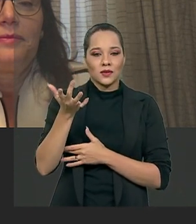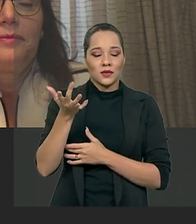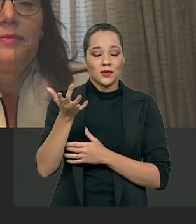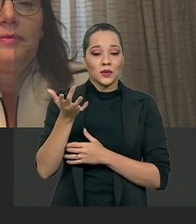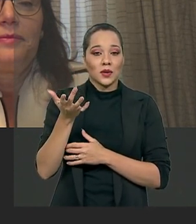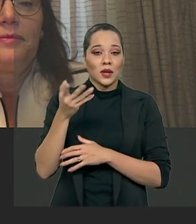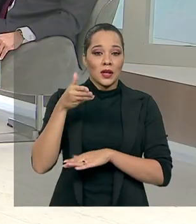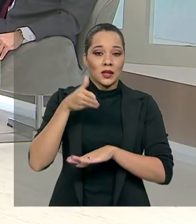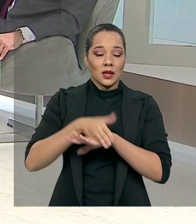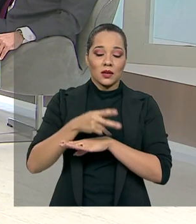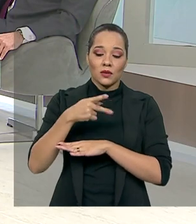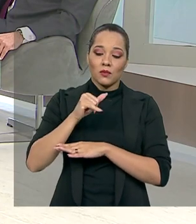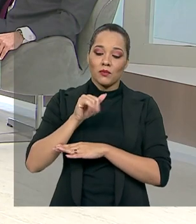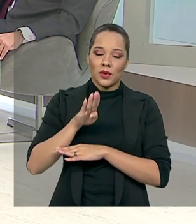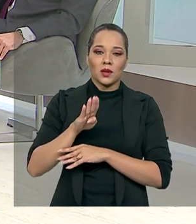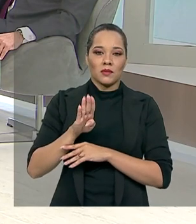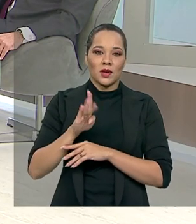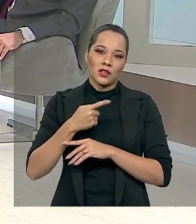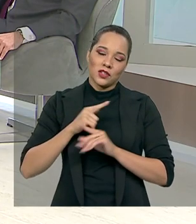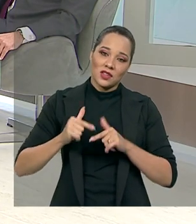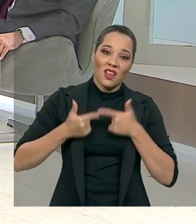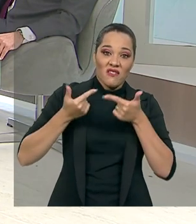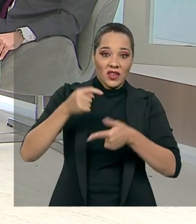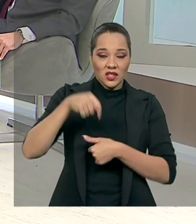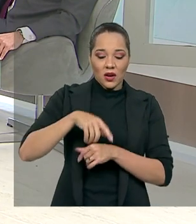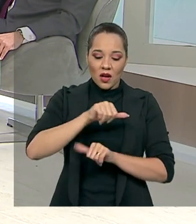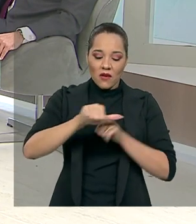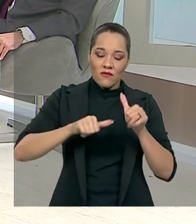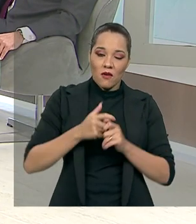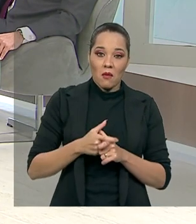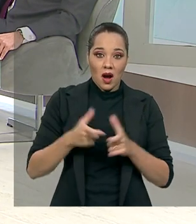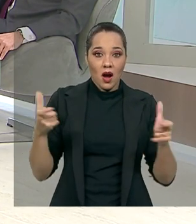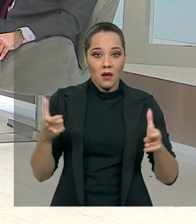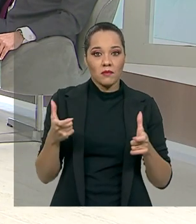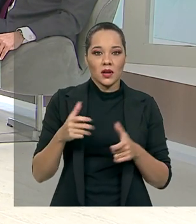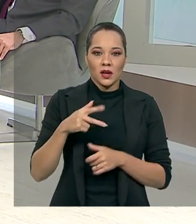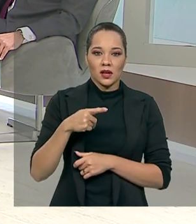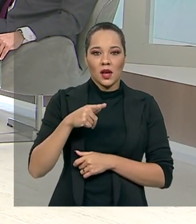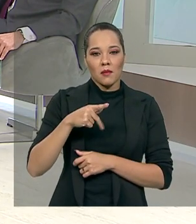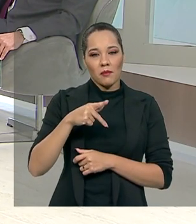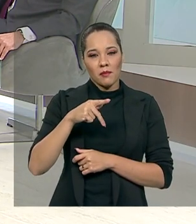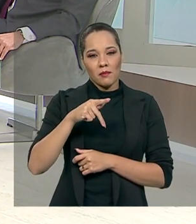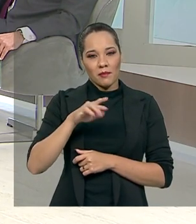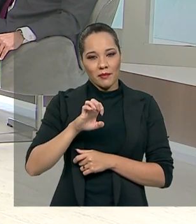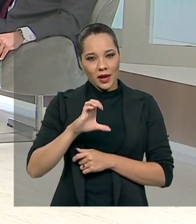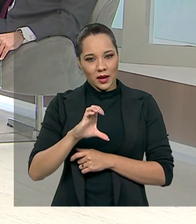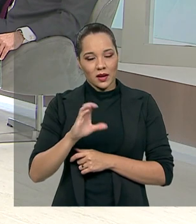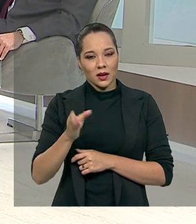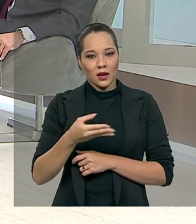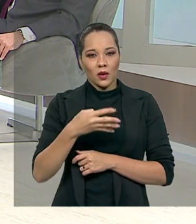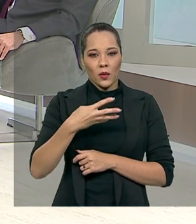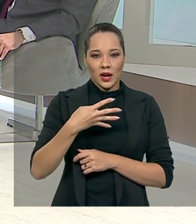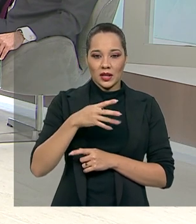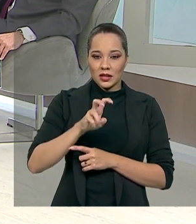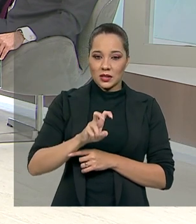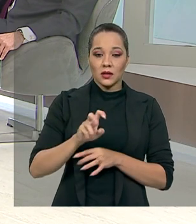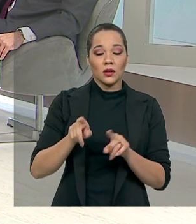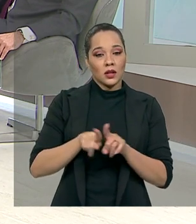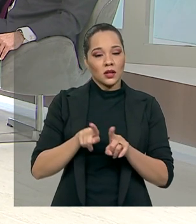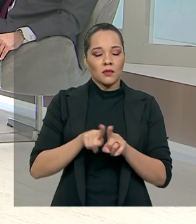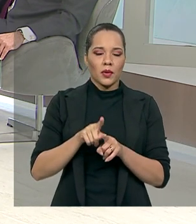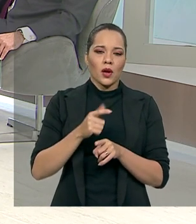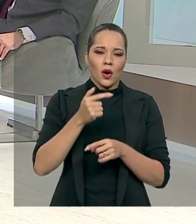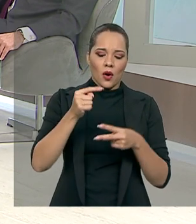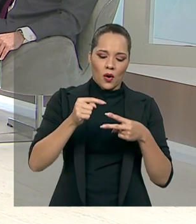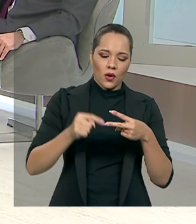PIB. O a gente defende aqui é uma reforma ampla, na linha da PEC 45 e também alguns